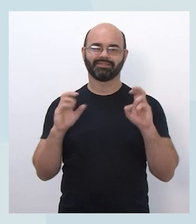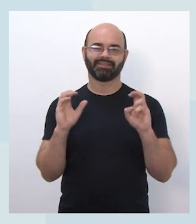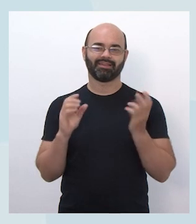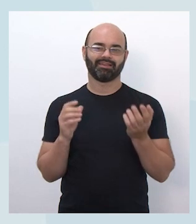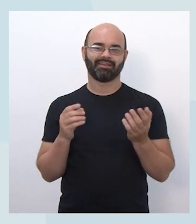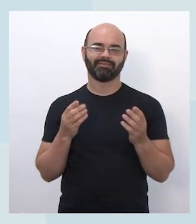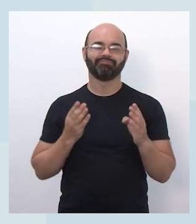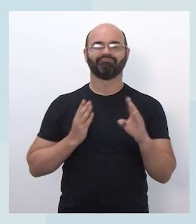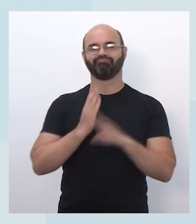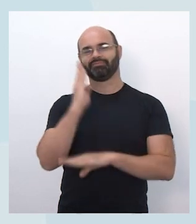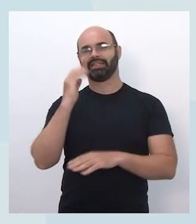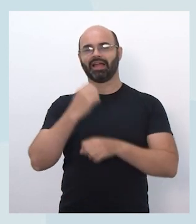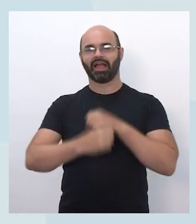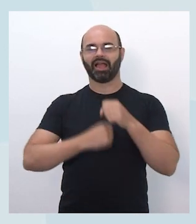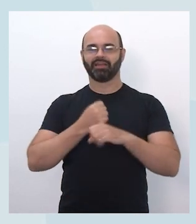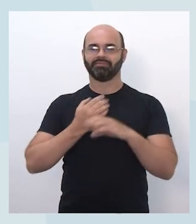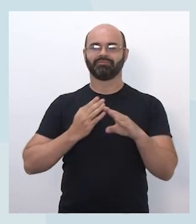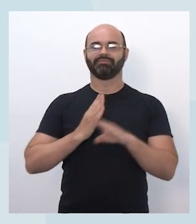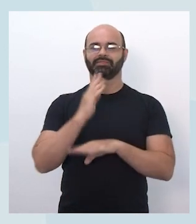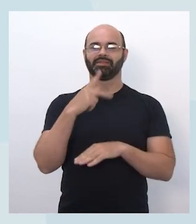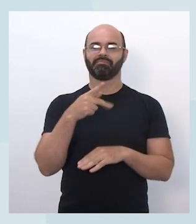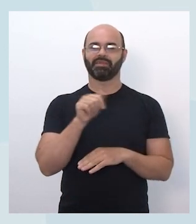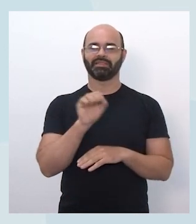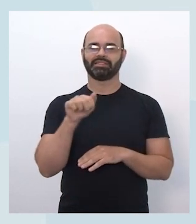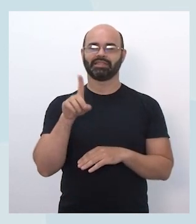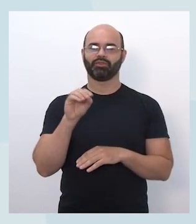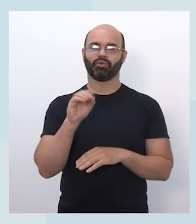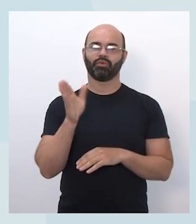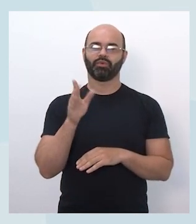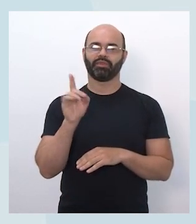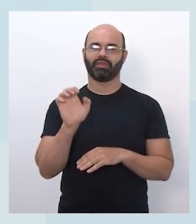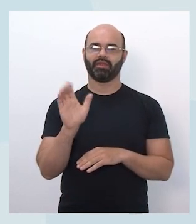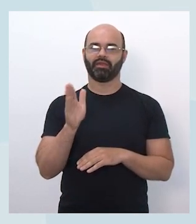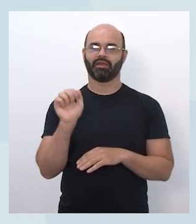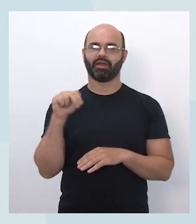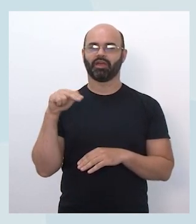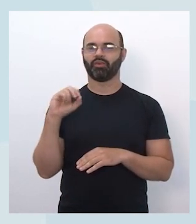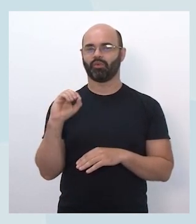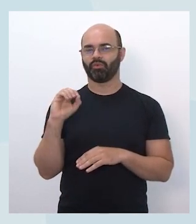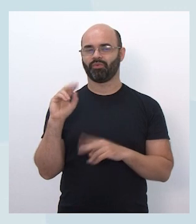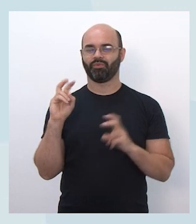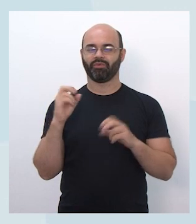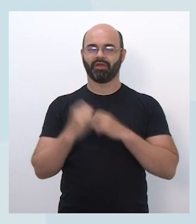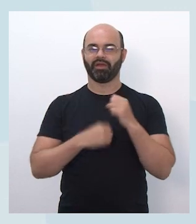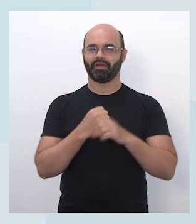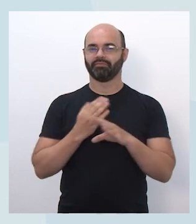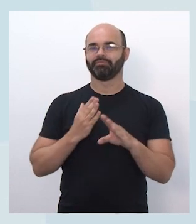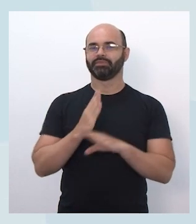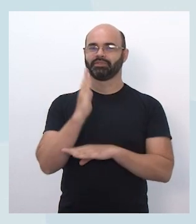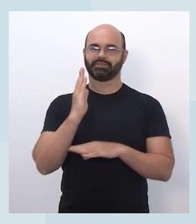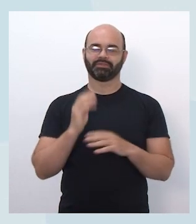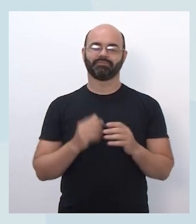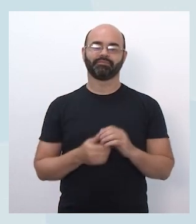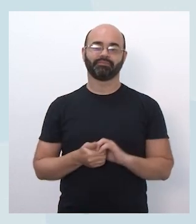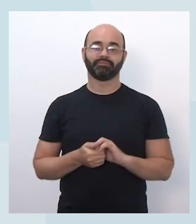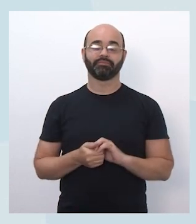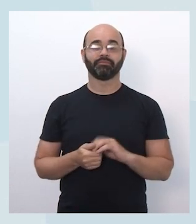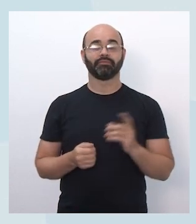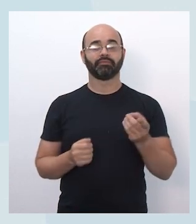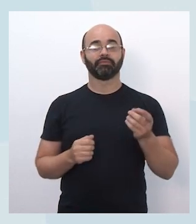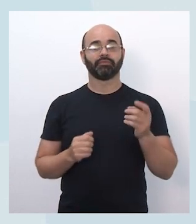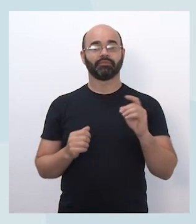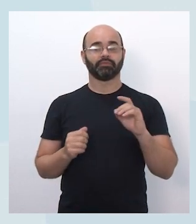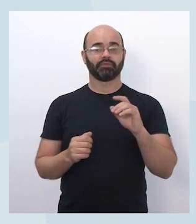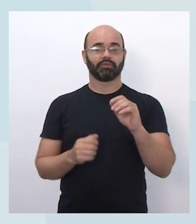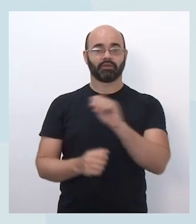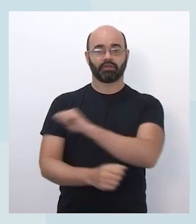termo ainda que está sendo adaptado de linguagem, talvez ainda a gente mude um pouco esse título, mas é um que foca em como os estudantes podem